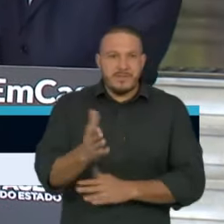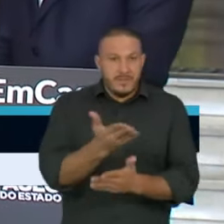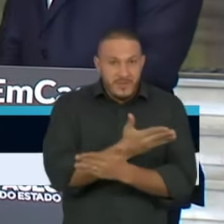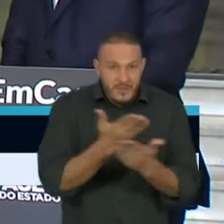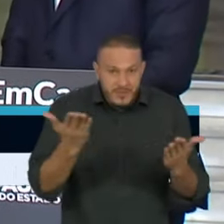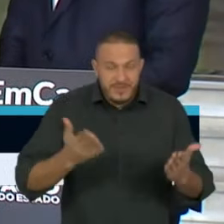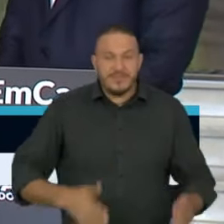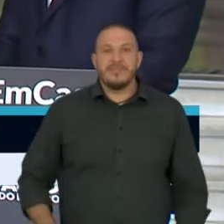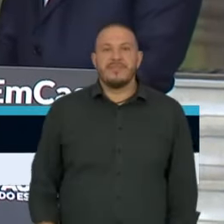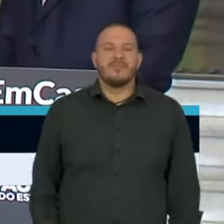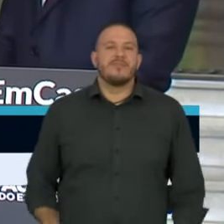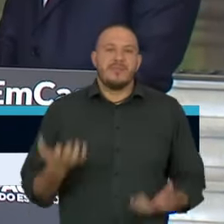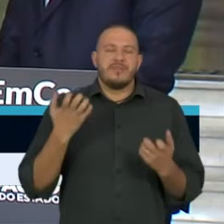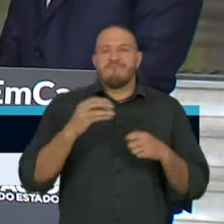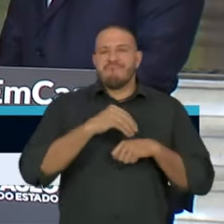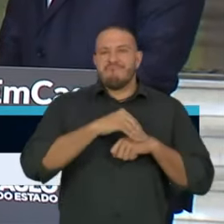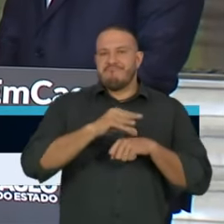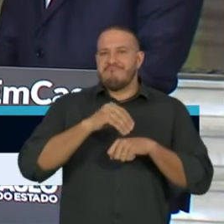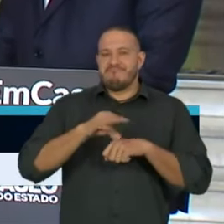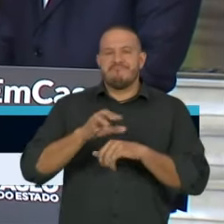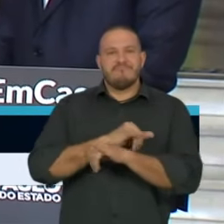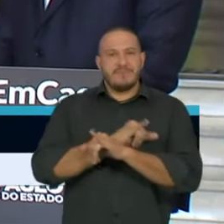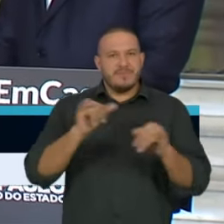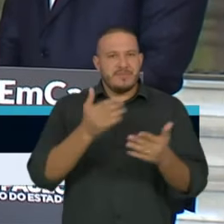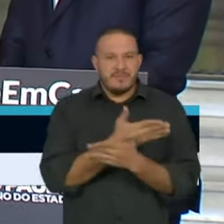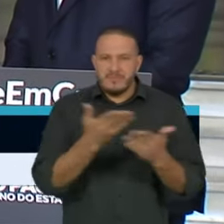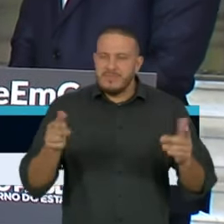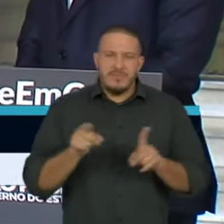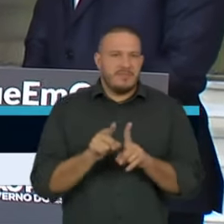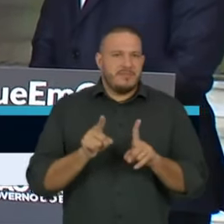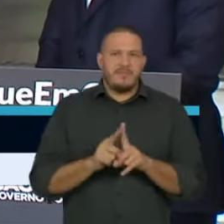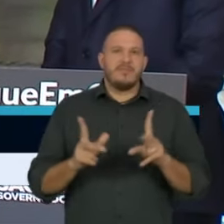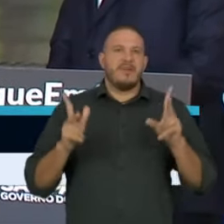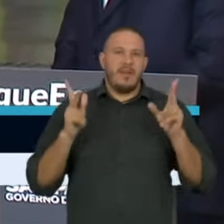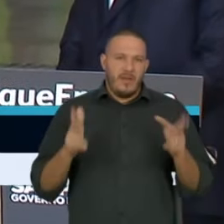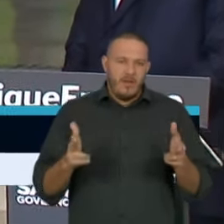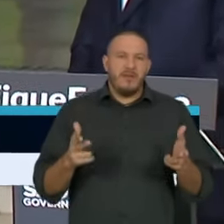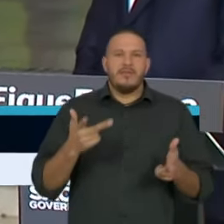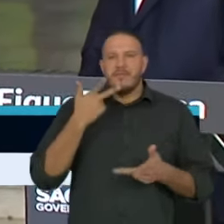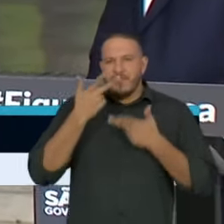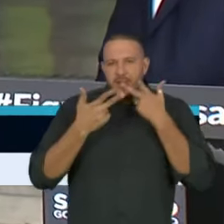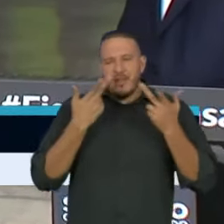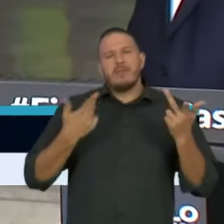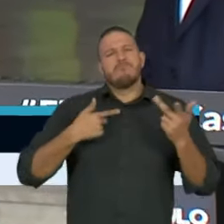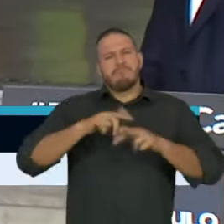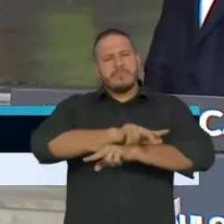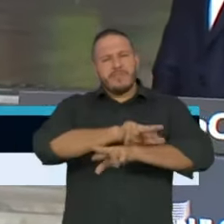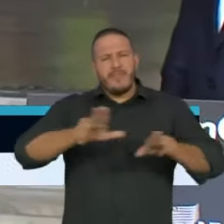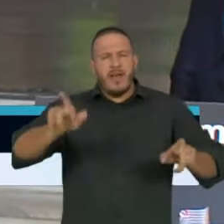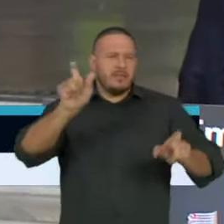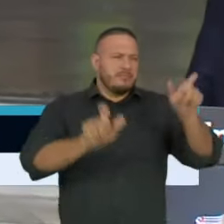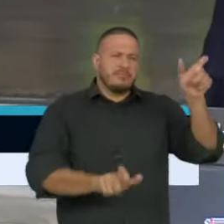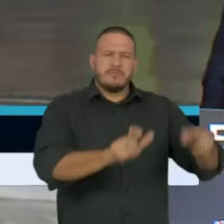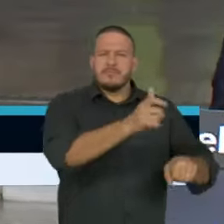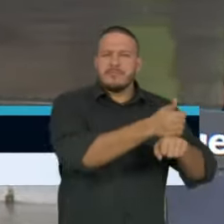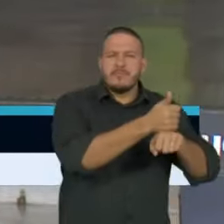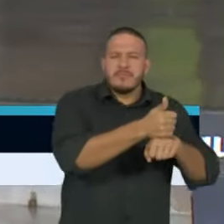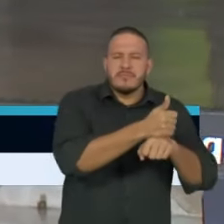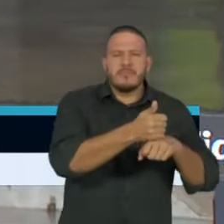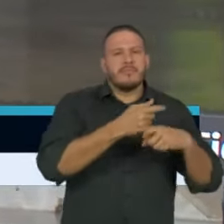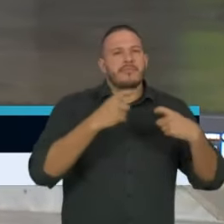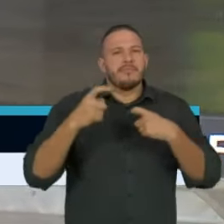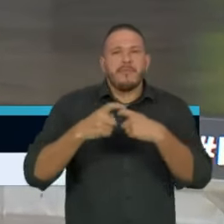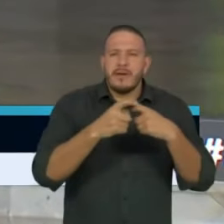apenas registrar que, da mesma forma que falaram aqui vários cientistas, professores,